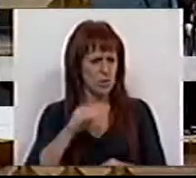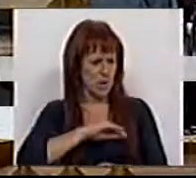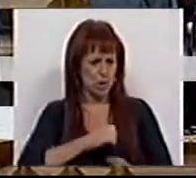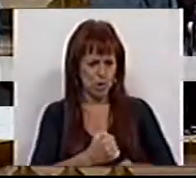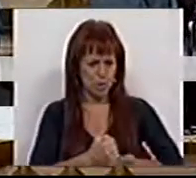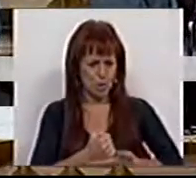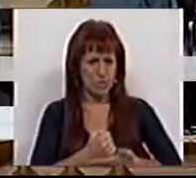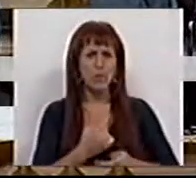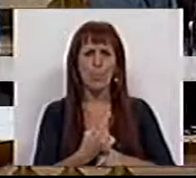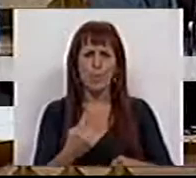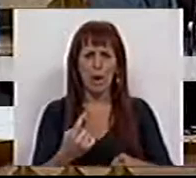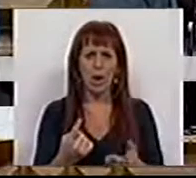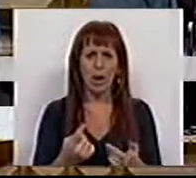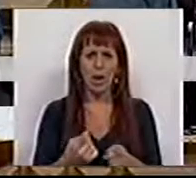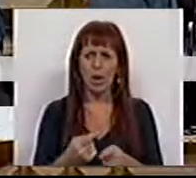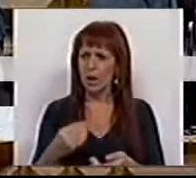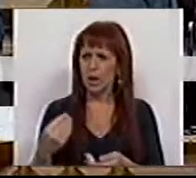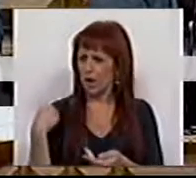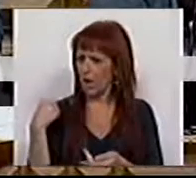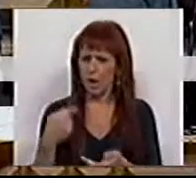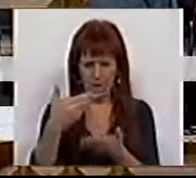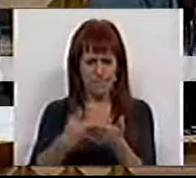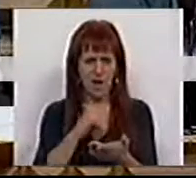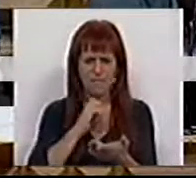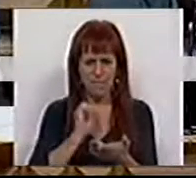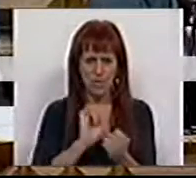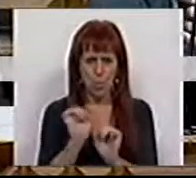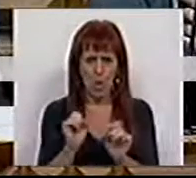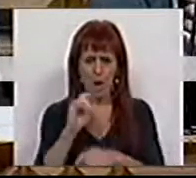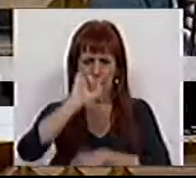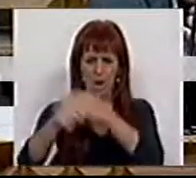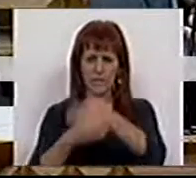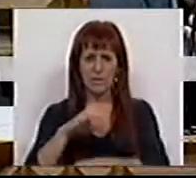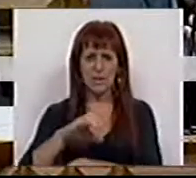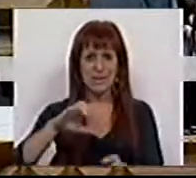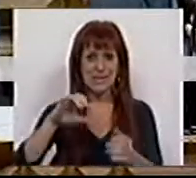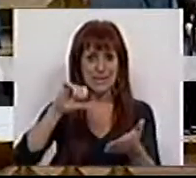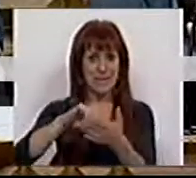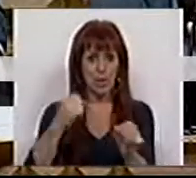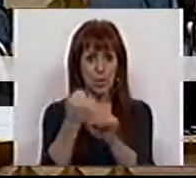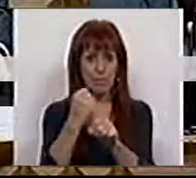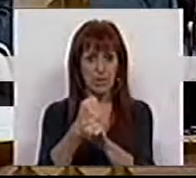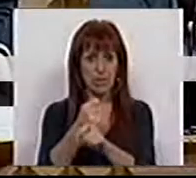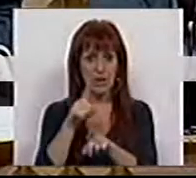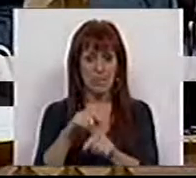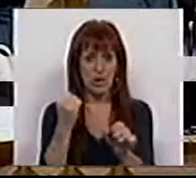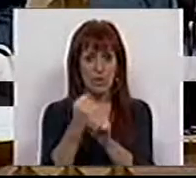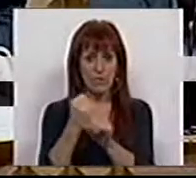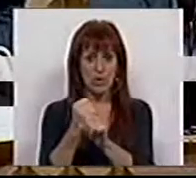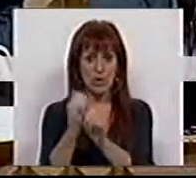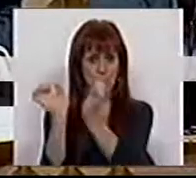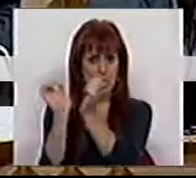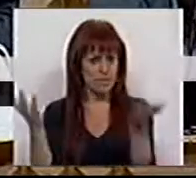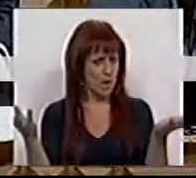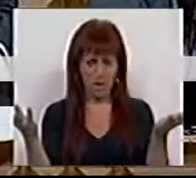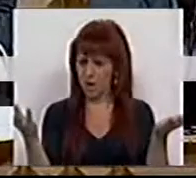subsídios por falta de receber a notificação enviada pelos Centros de Emprego e pelos Serviços da